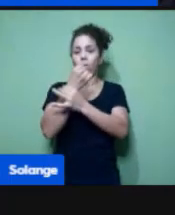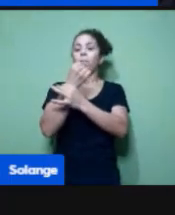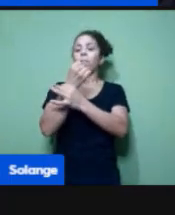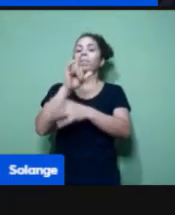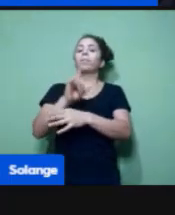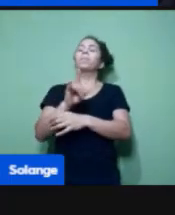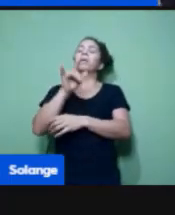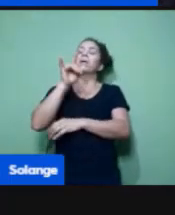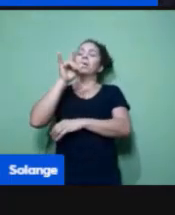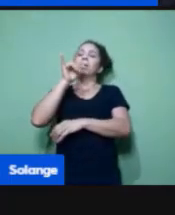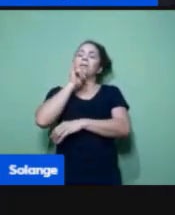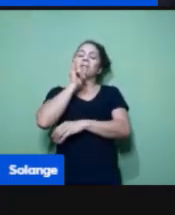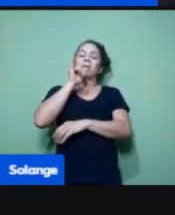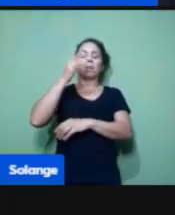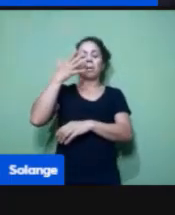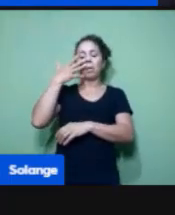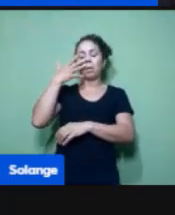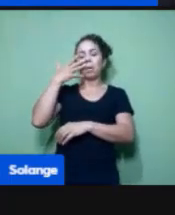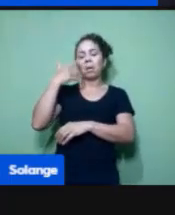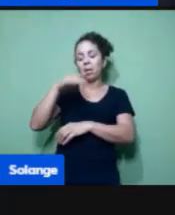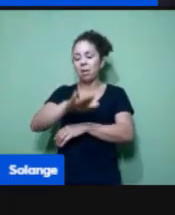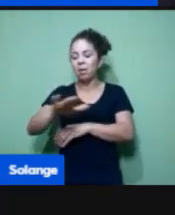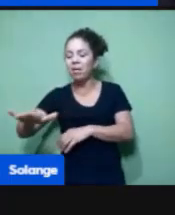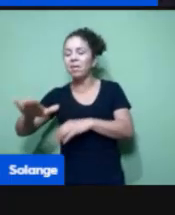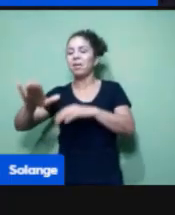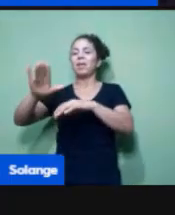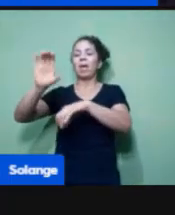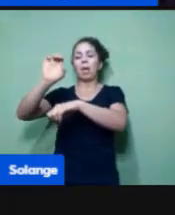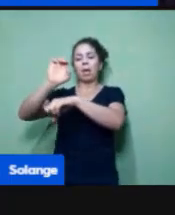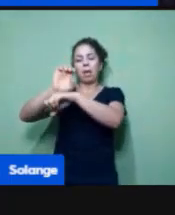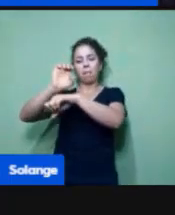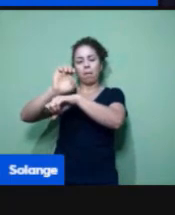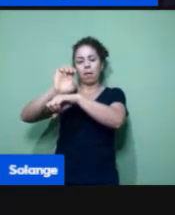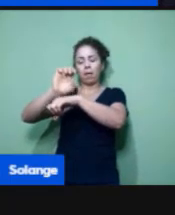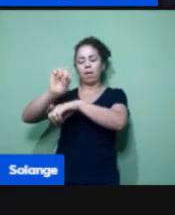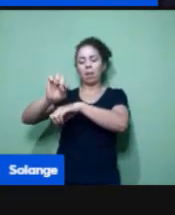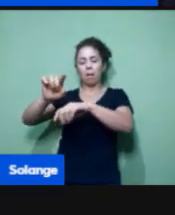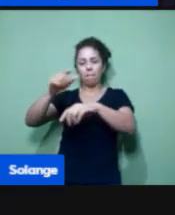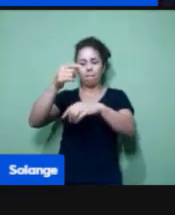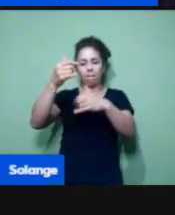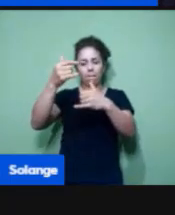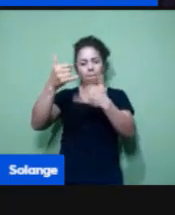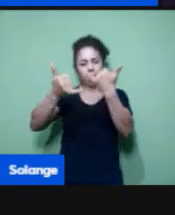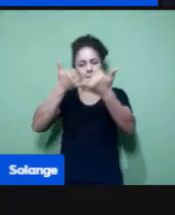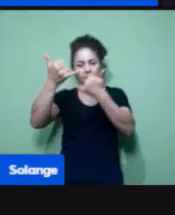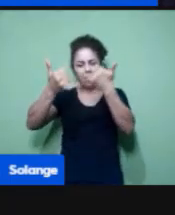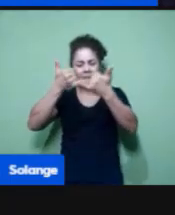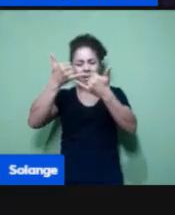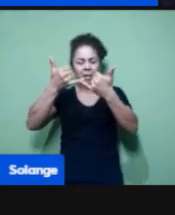na boca, aí ela passa para outra criança. Vamos evitar esses brinquedos menores, trabalhar com